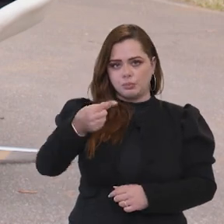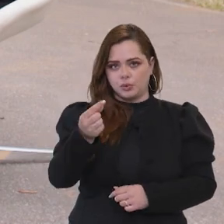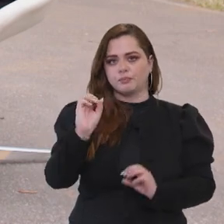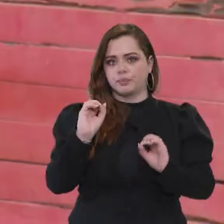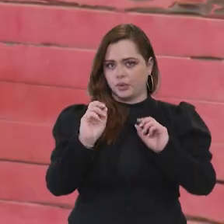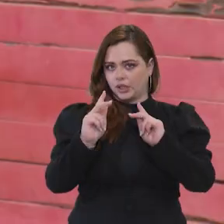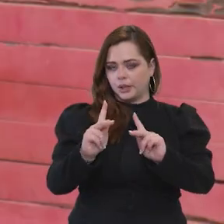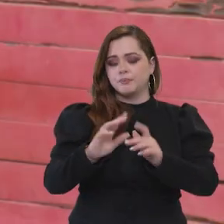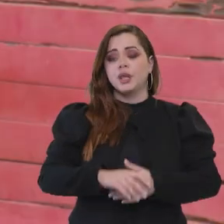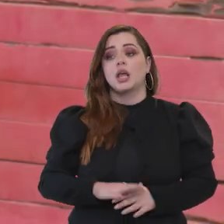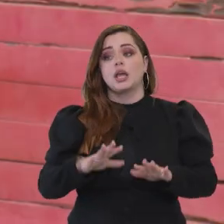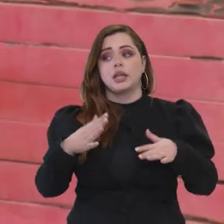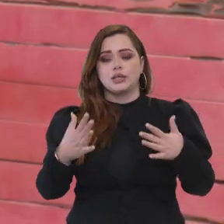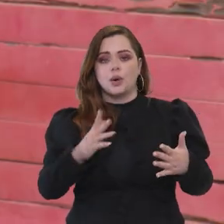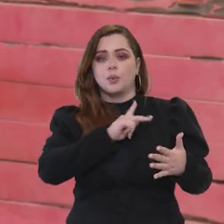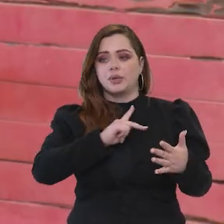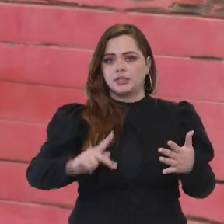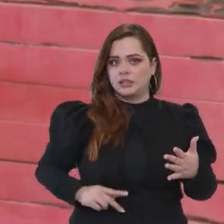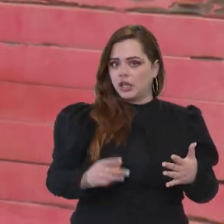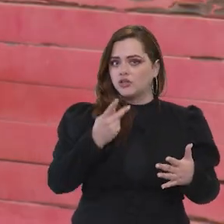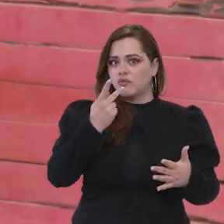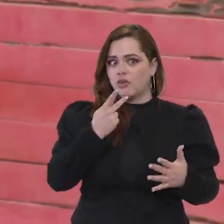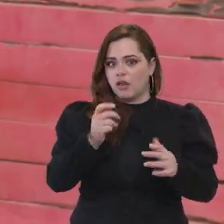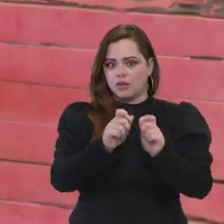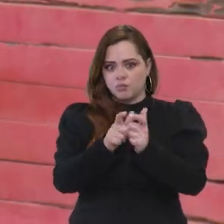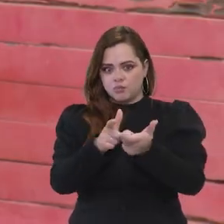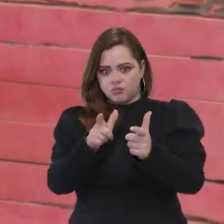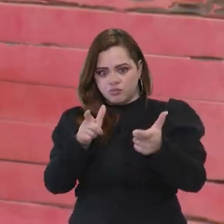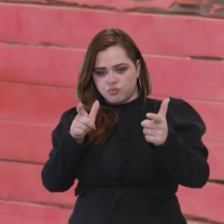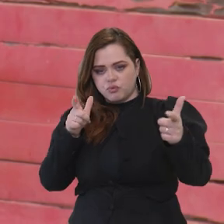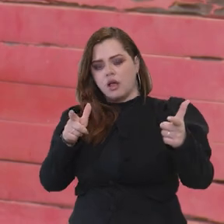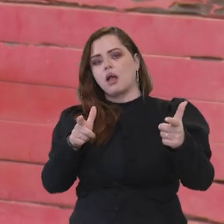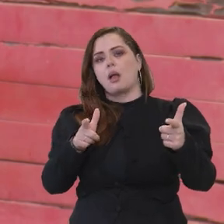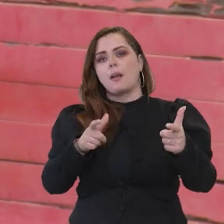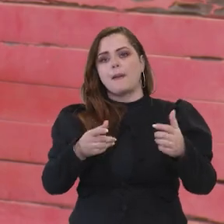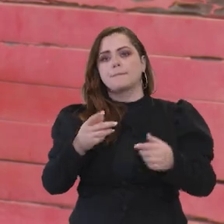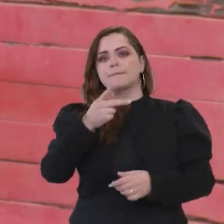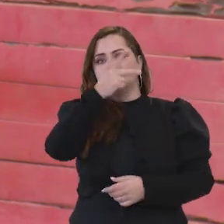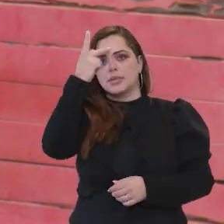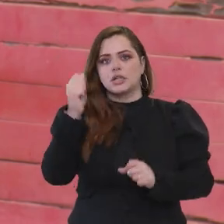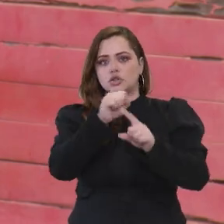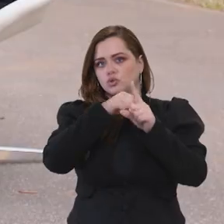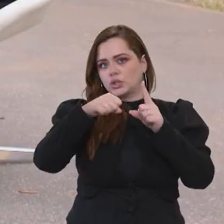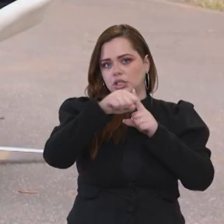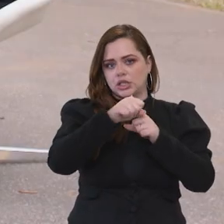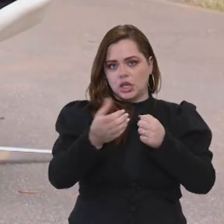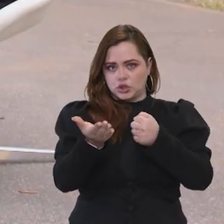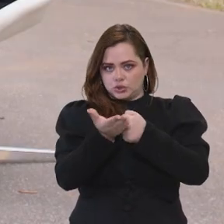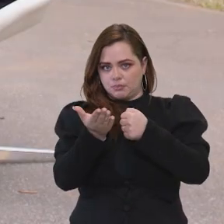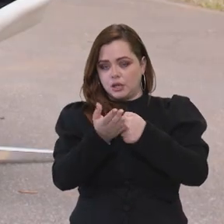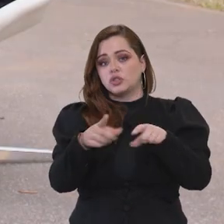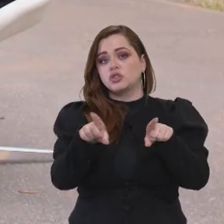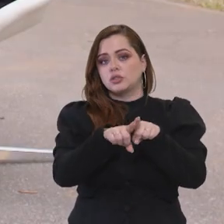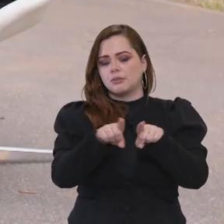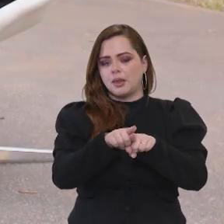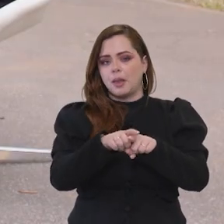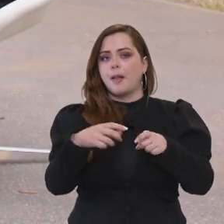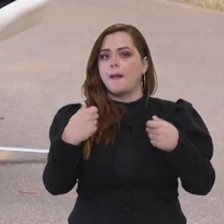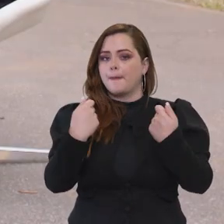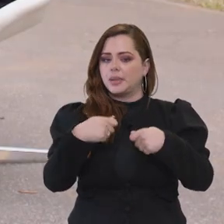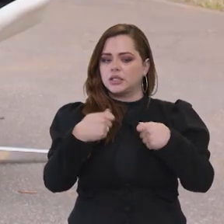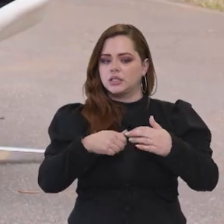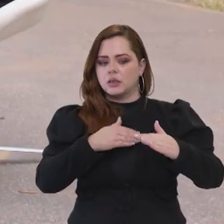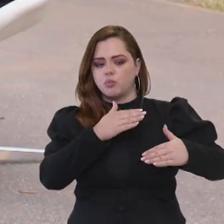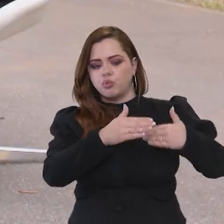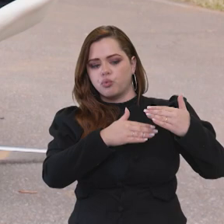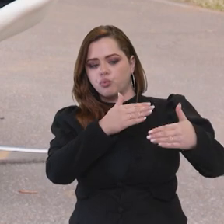E o presidente e o senhor falam muito em ampliar para a classe média também. É possível, sei que tem que dar um passo de cada